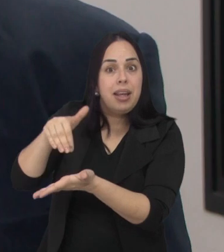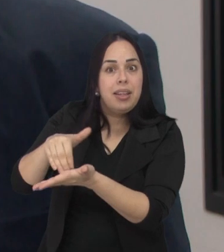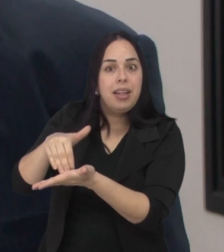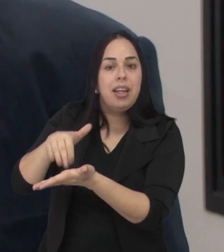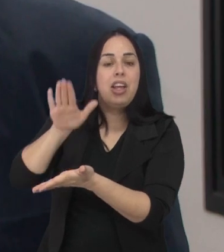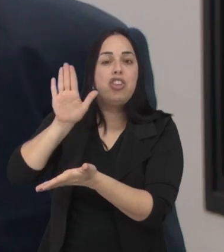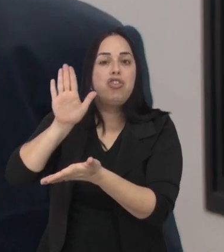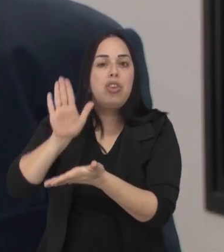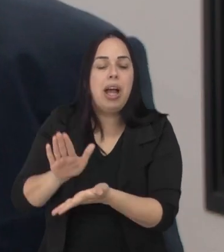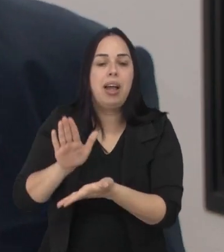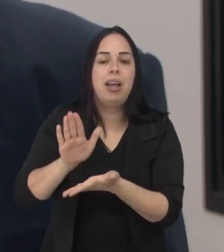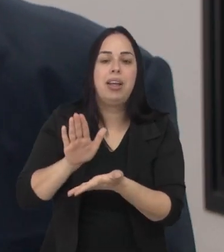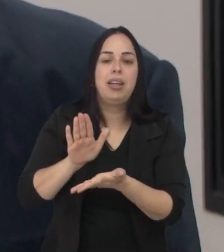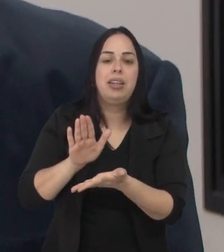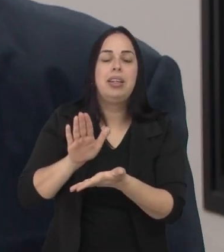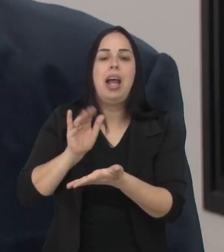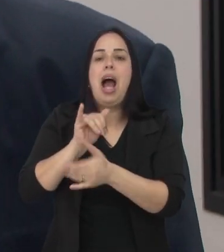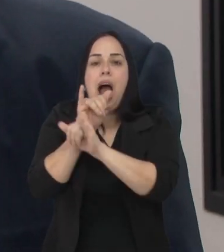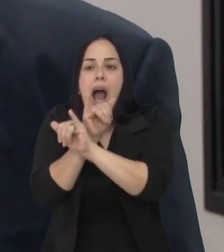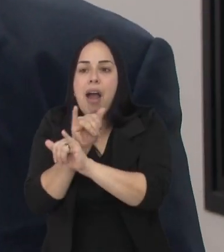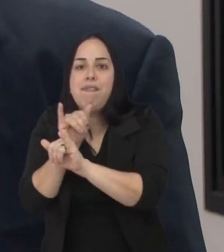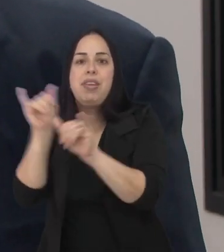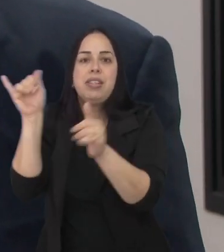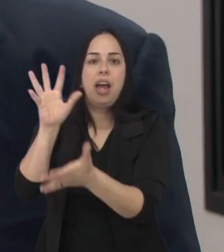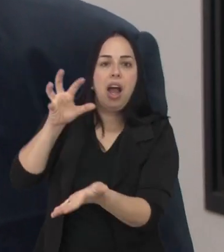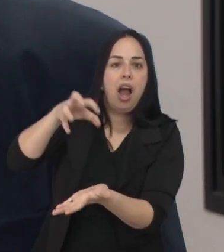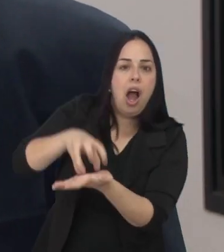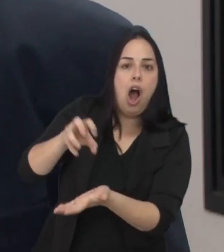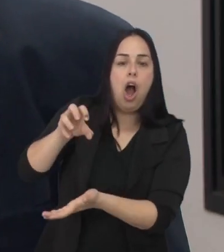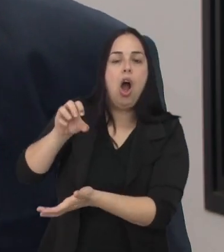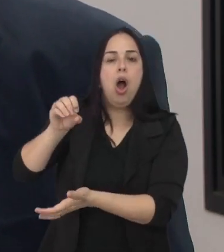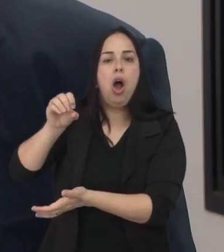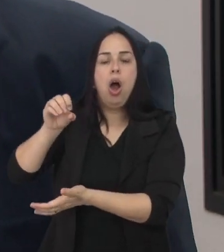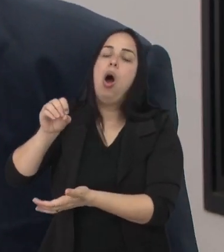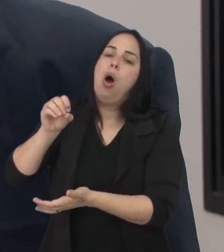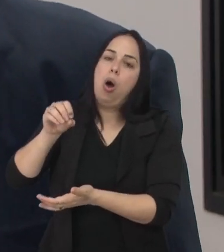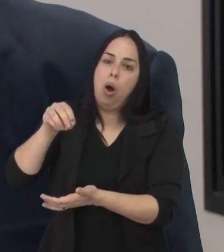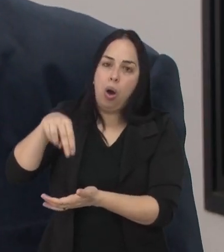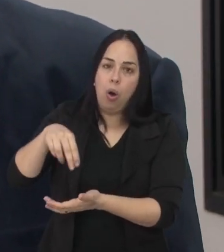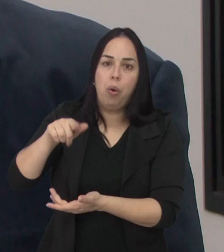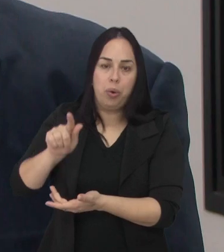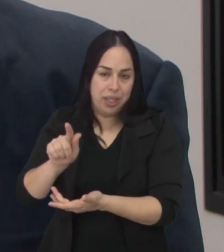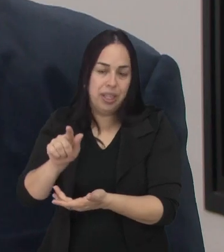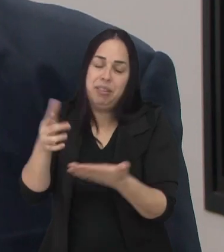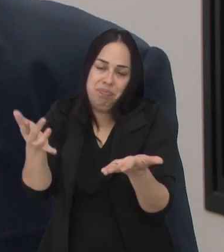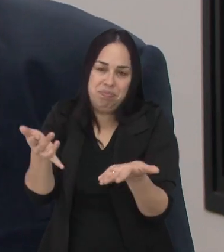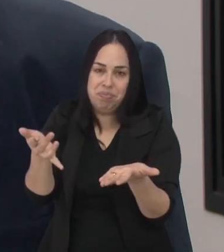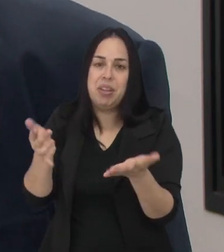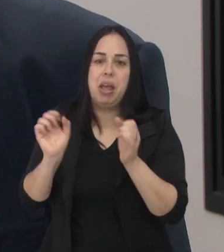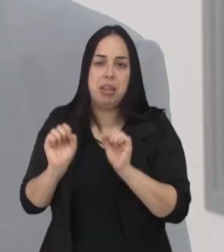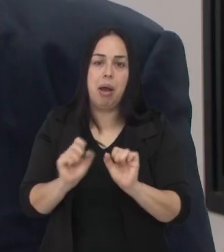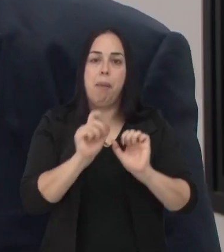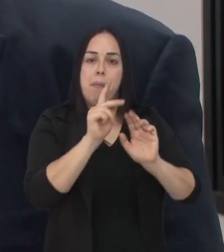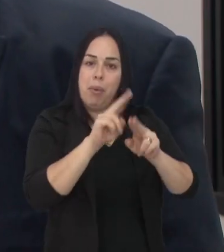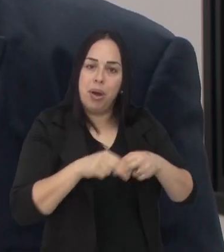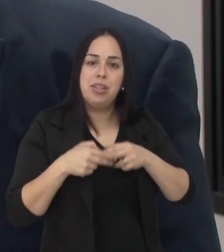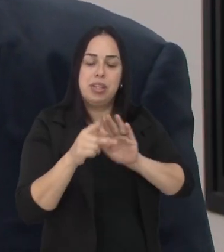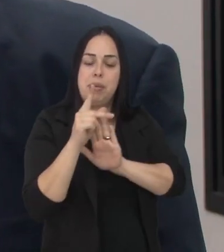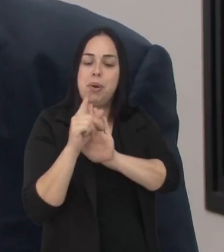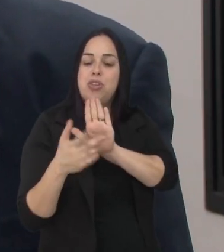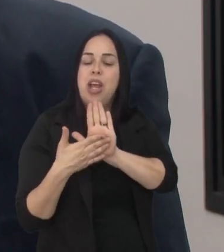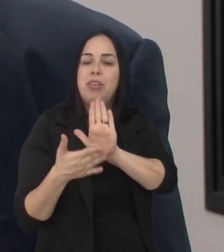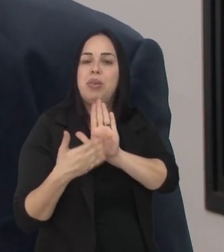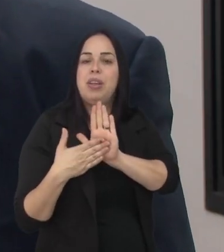E a Secretaria da Saúde já notifica entidades especializadas no assunto, como por exemplo a FLAP. Então esse